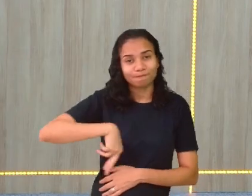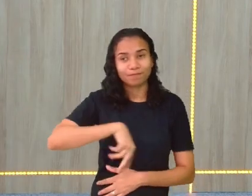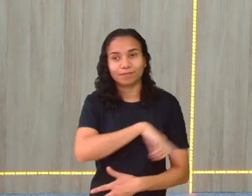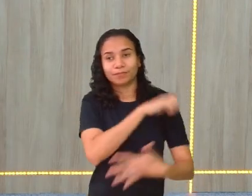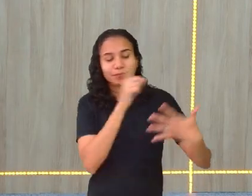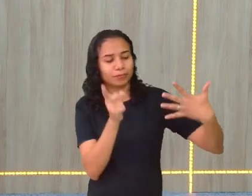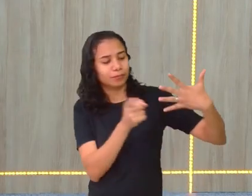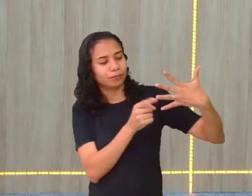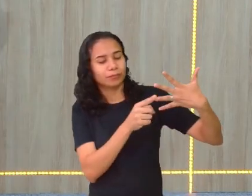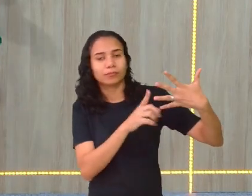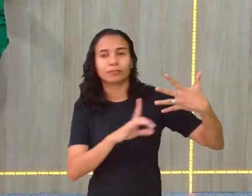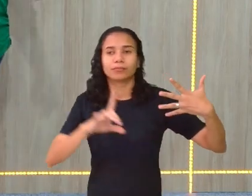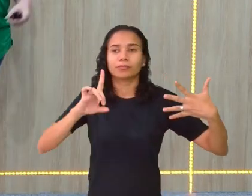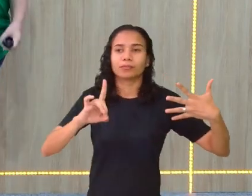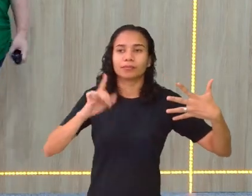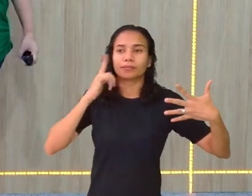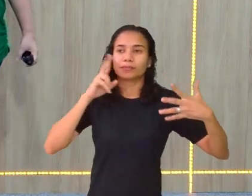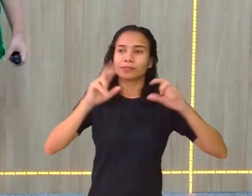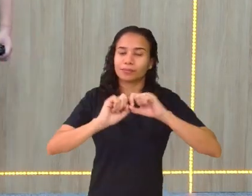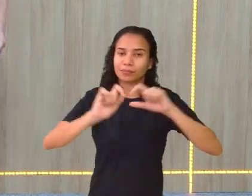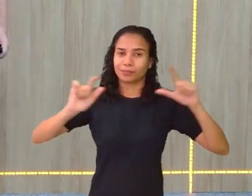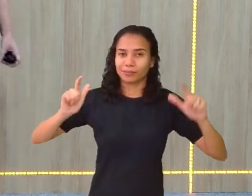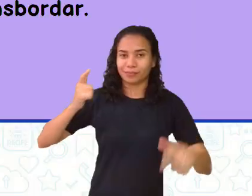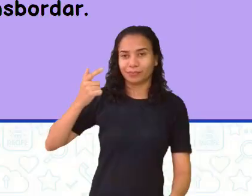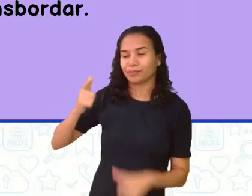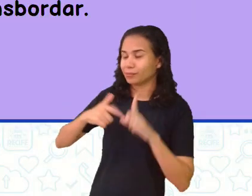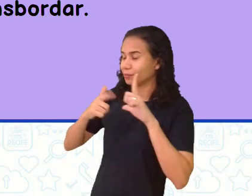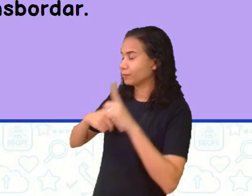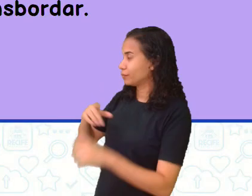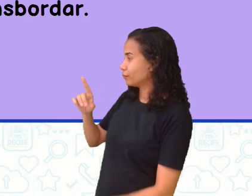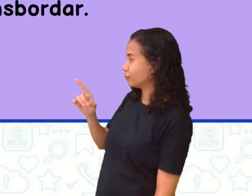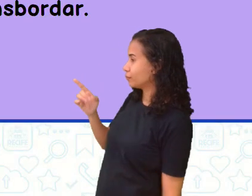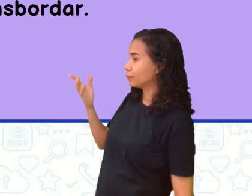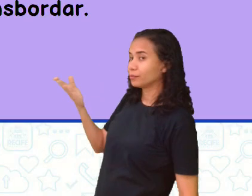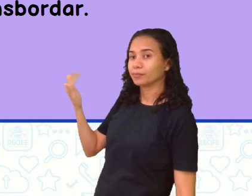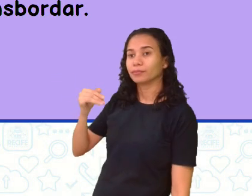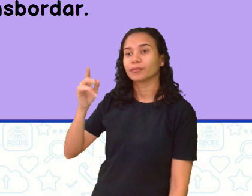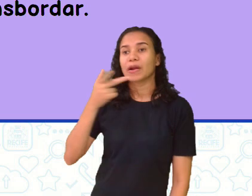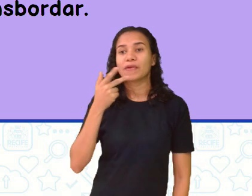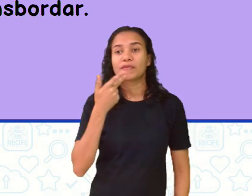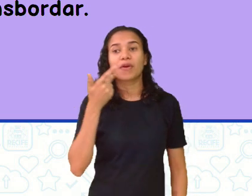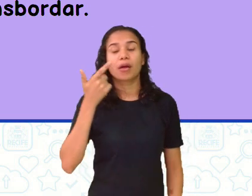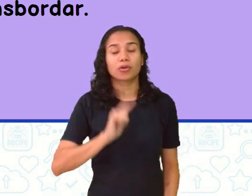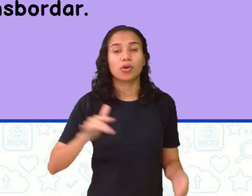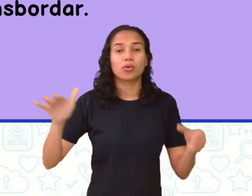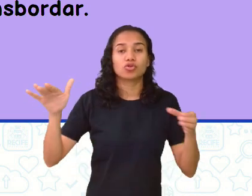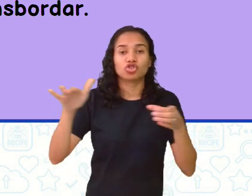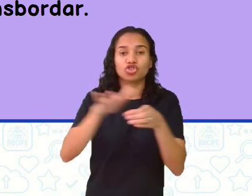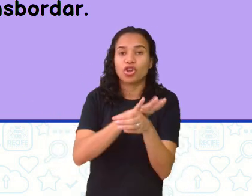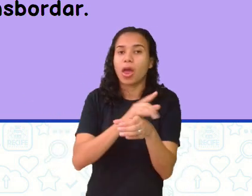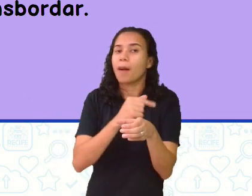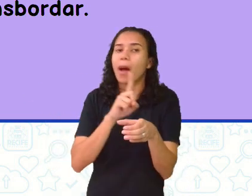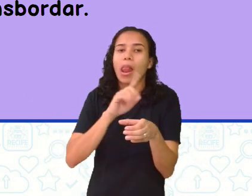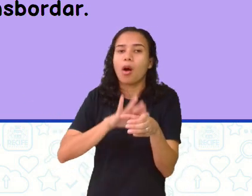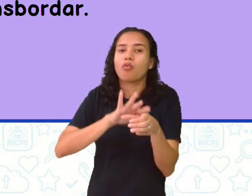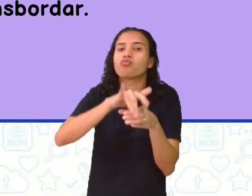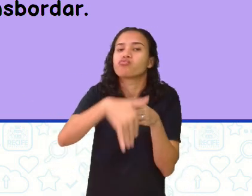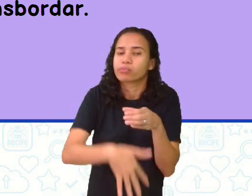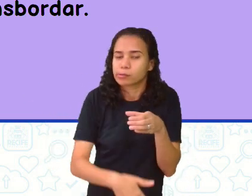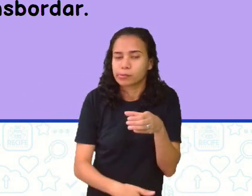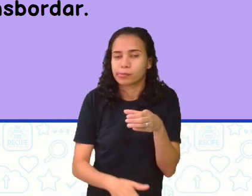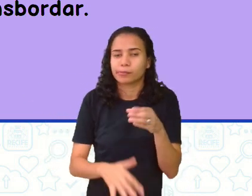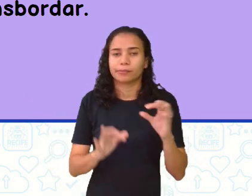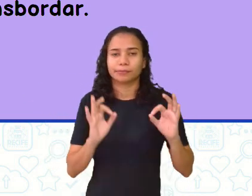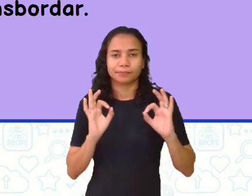resposta. Letra D, dá um zoom aí para eles lerem, a letra D diz, ela ficará totalmente cheia sem transbordar.